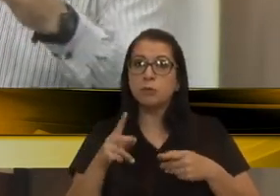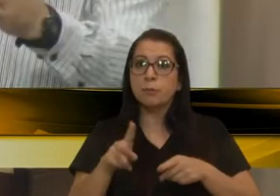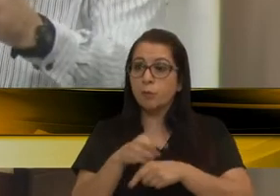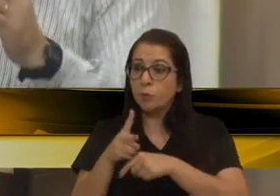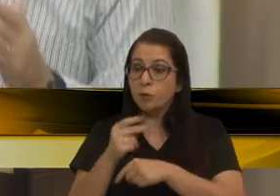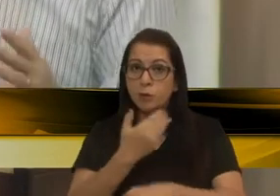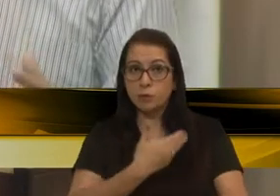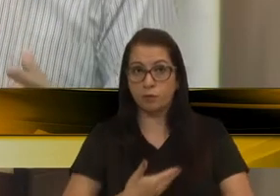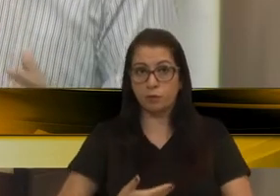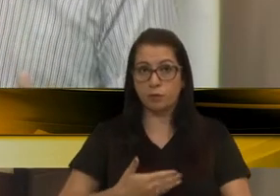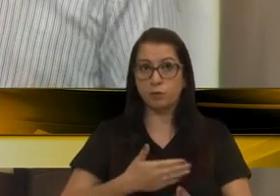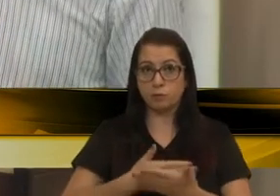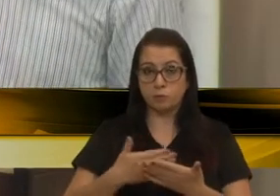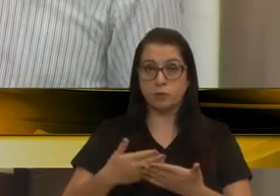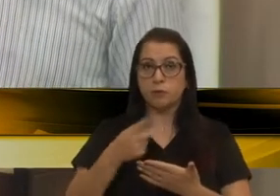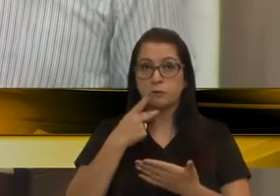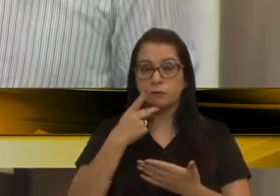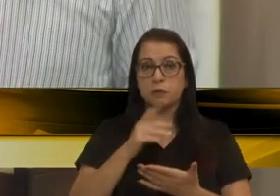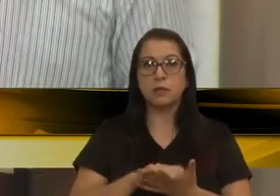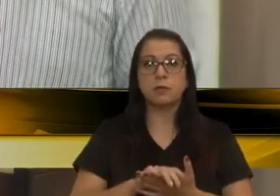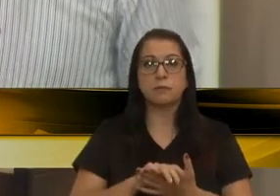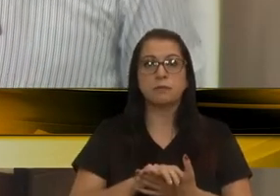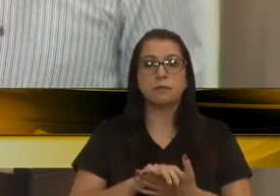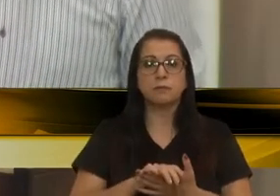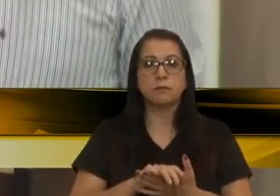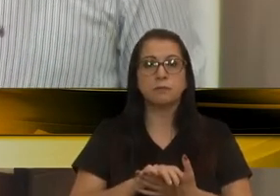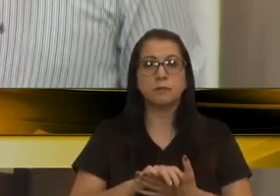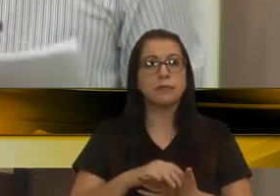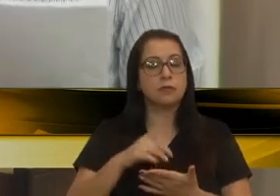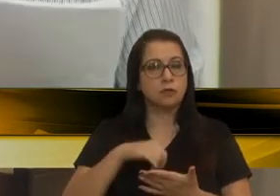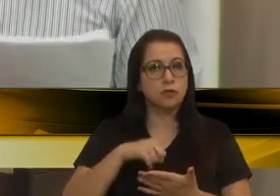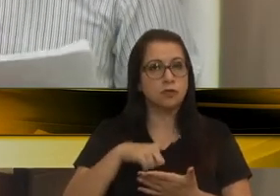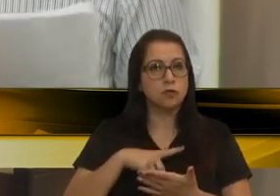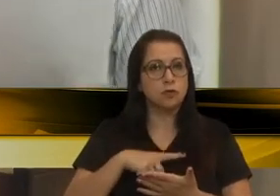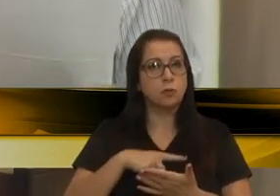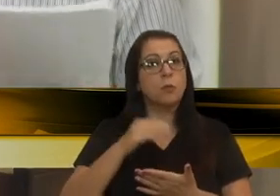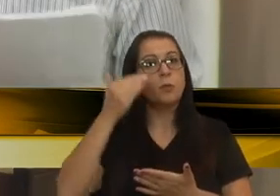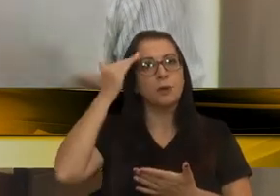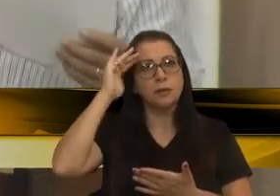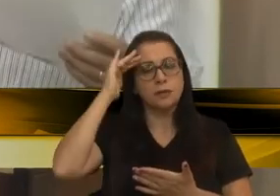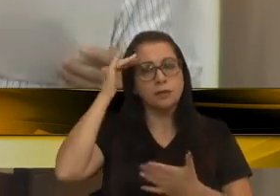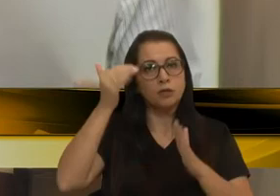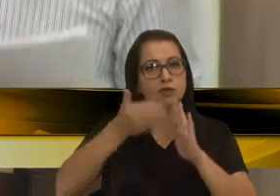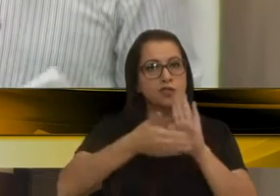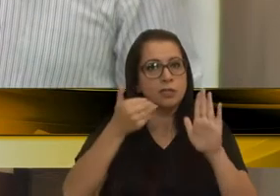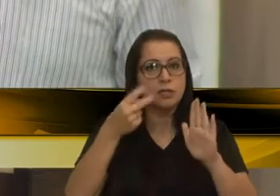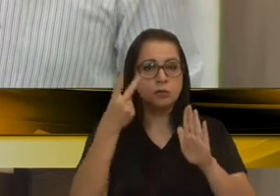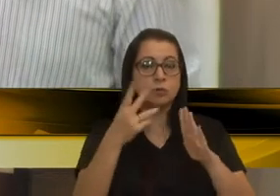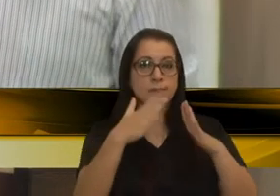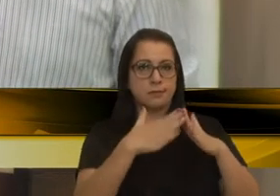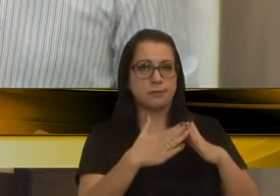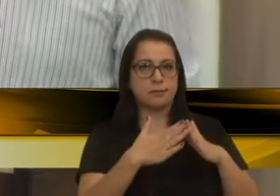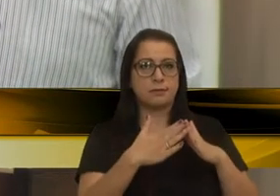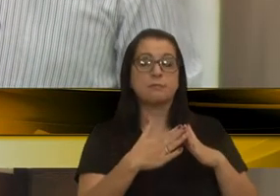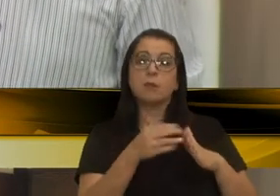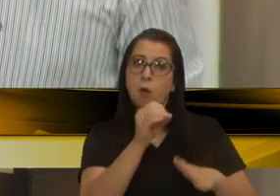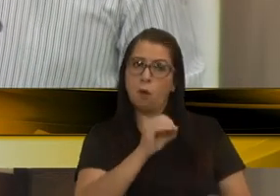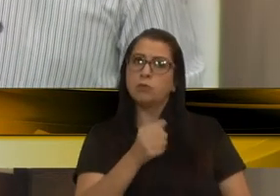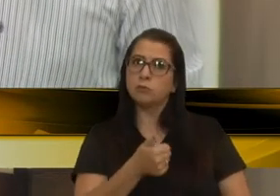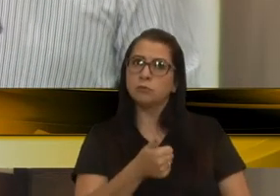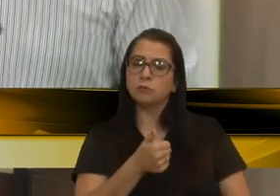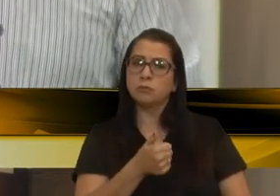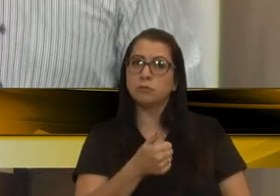governo no início, esse governo me disse que eles teriam o entendimento de tirar as duas casas. Beleza.